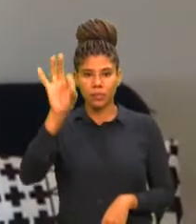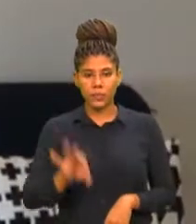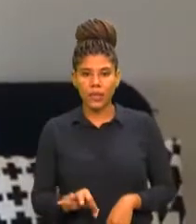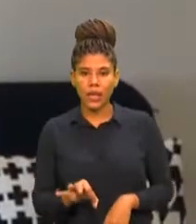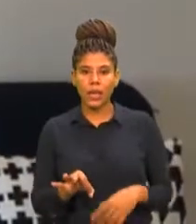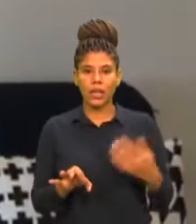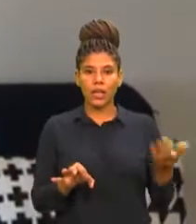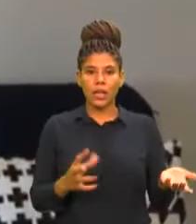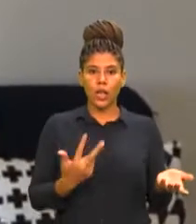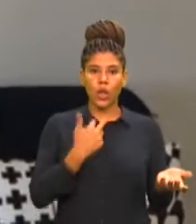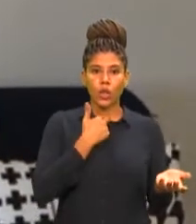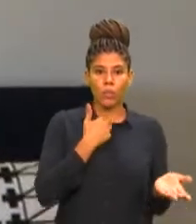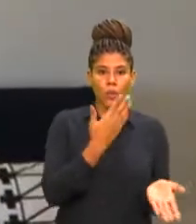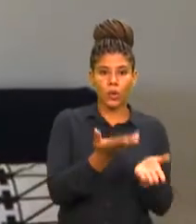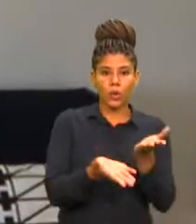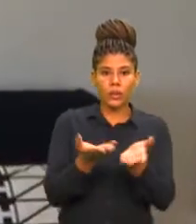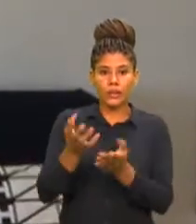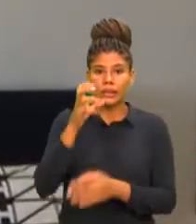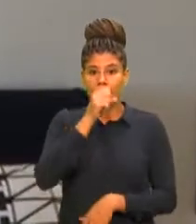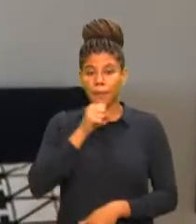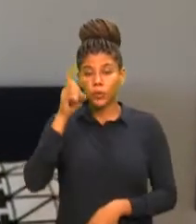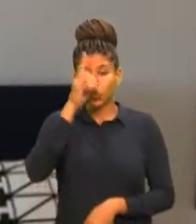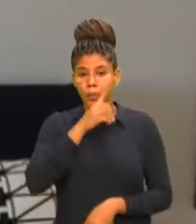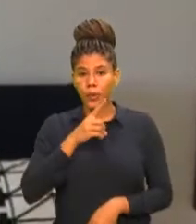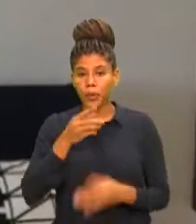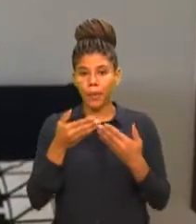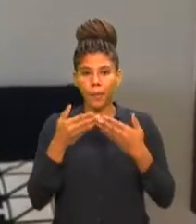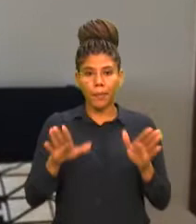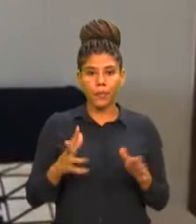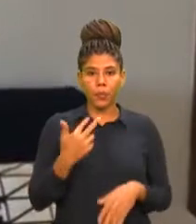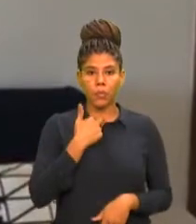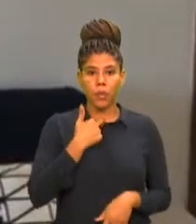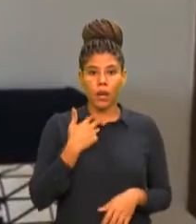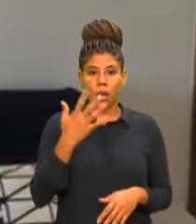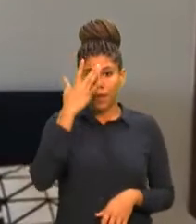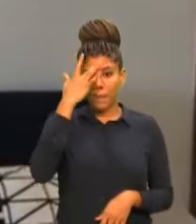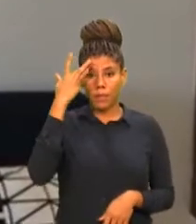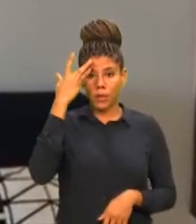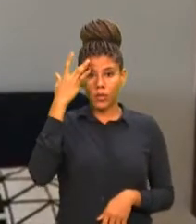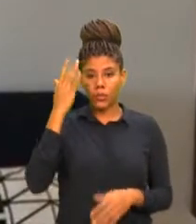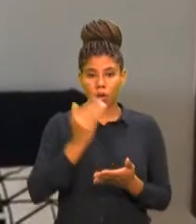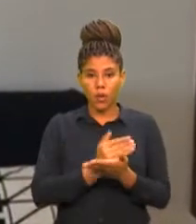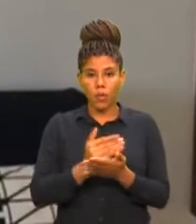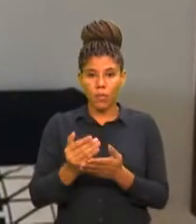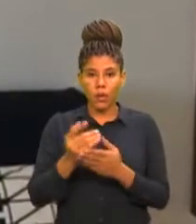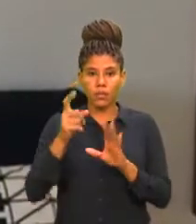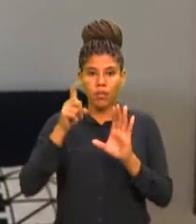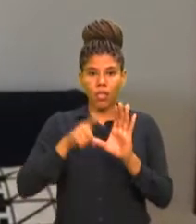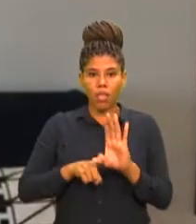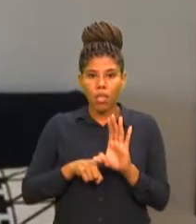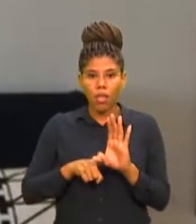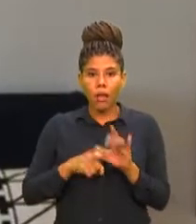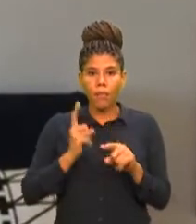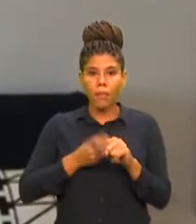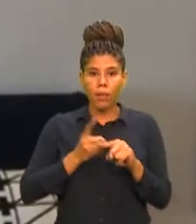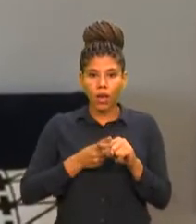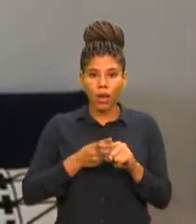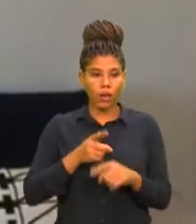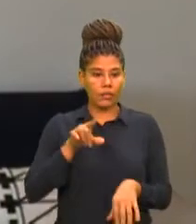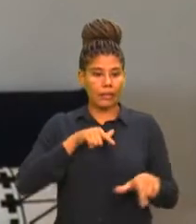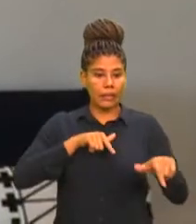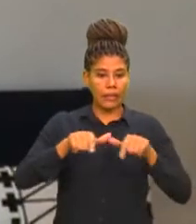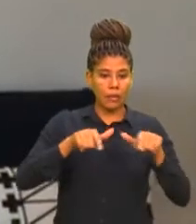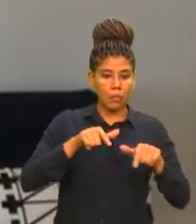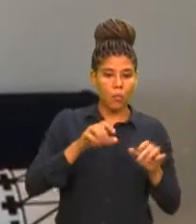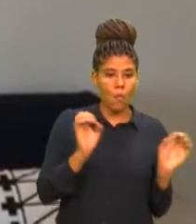comércio não pode atender aos finais de semana e com isso aumenta o endividamento das pessoas, porque quem não trabalha não recebe. Se você não recebe, você